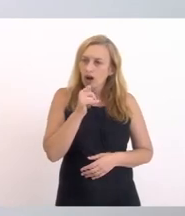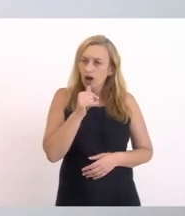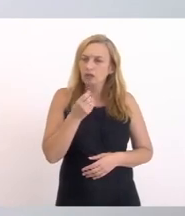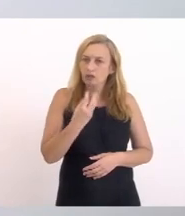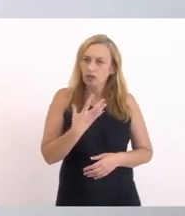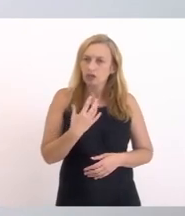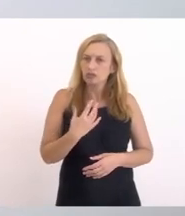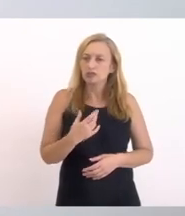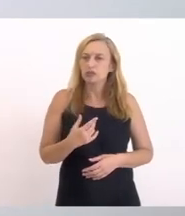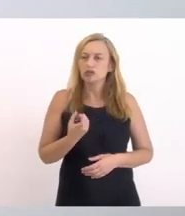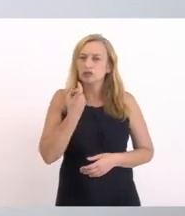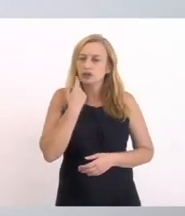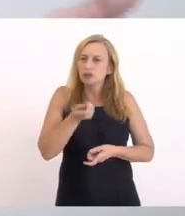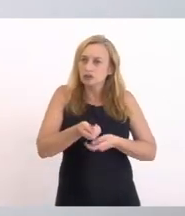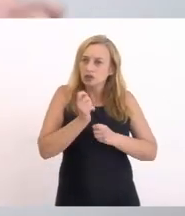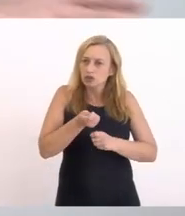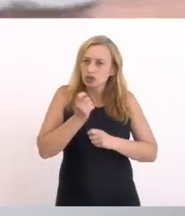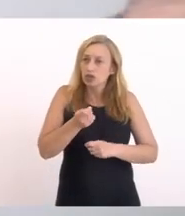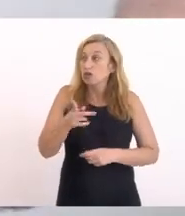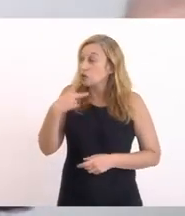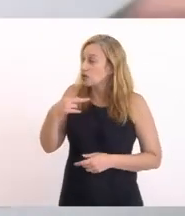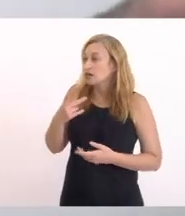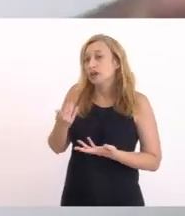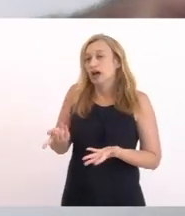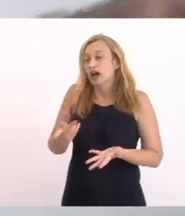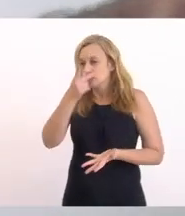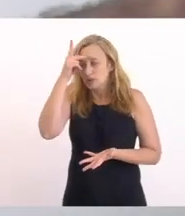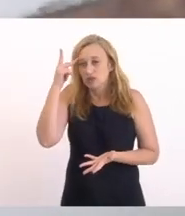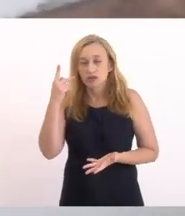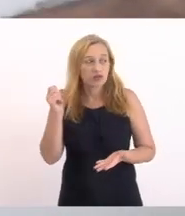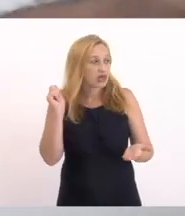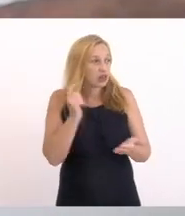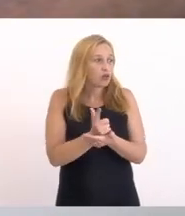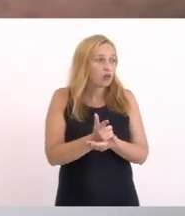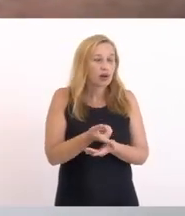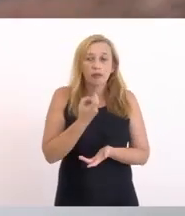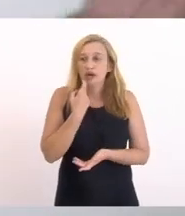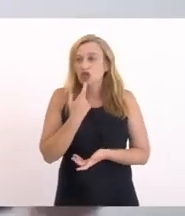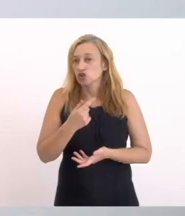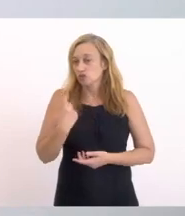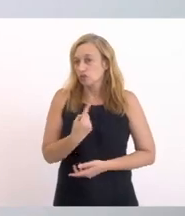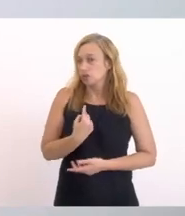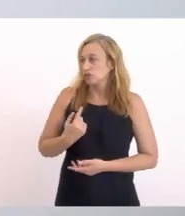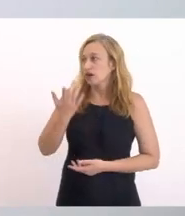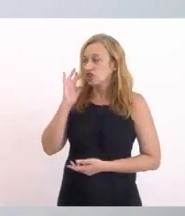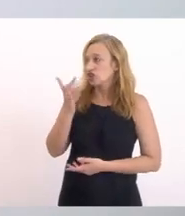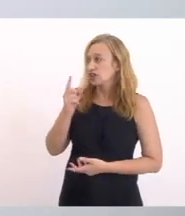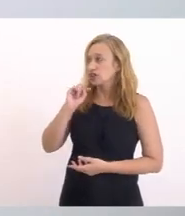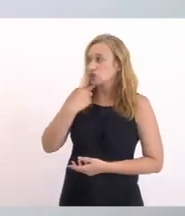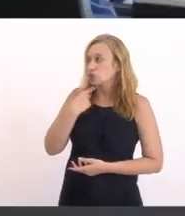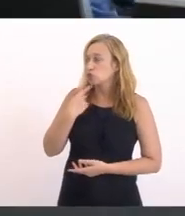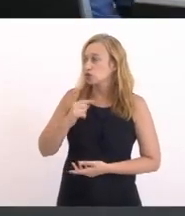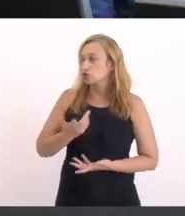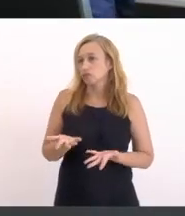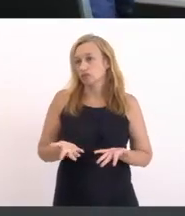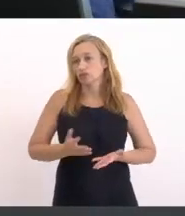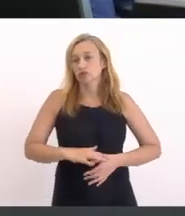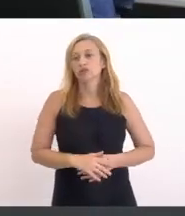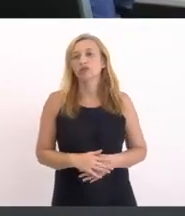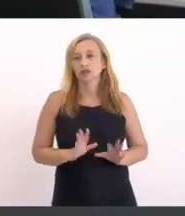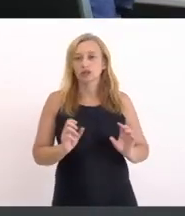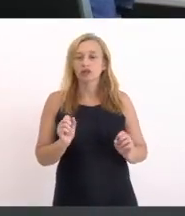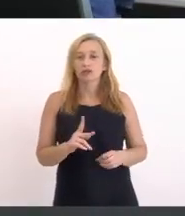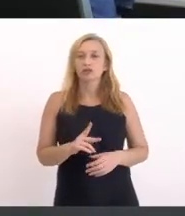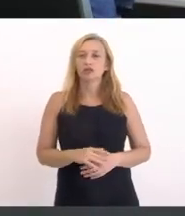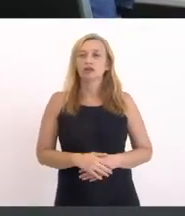pescado Não, mas eu estou falando Que daqui a pouco As pessoas não vão querer Comprar peixe nosso Não, vai, sim Não tem dúvida não Doutor Matheus, obrigado